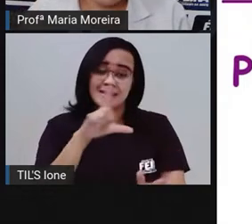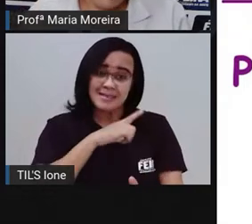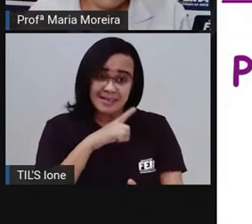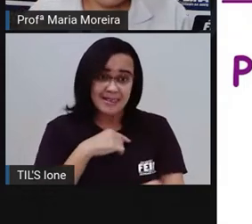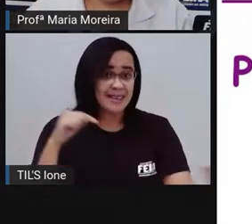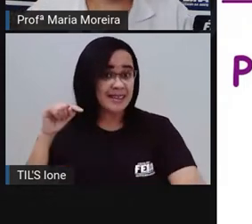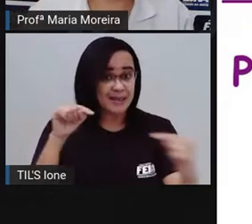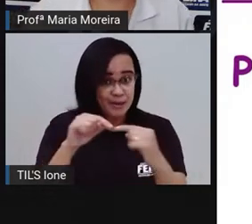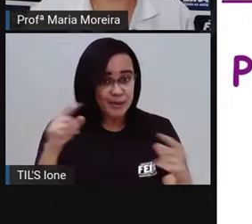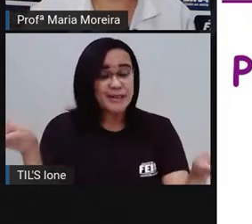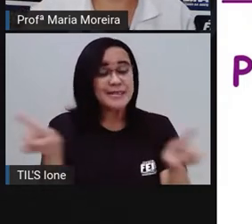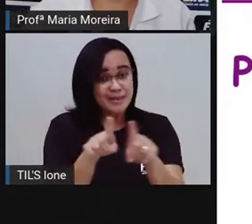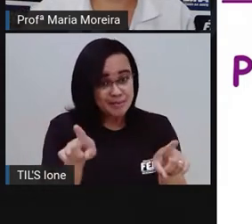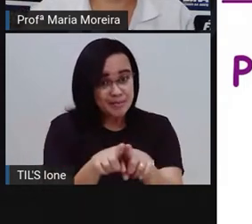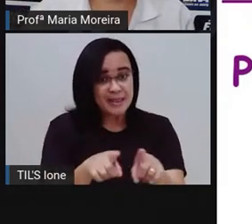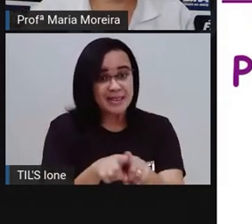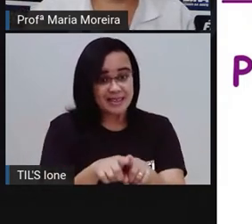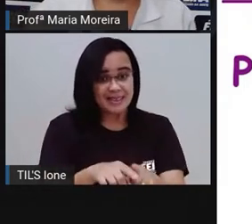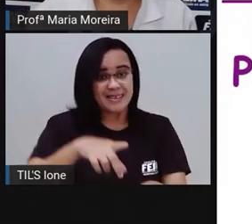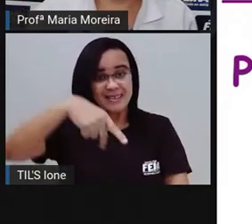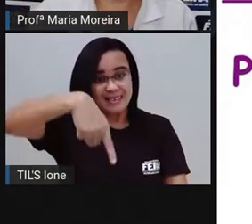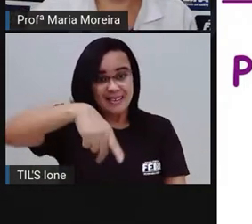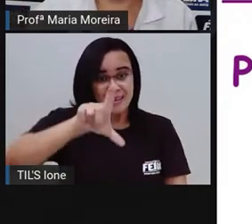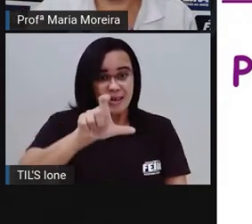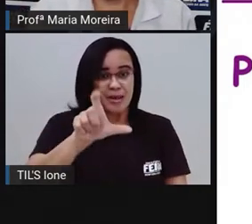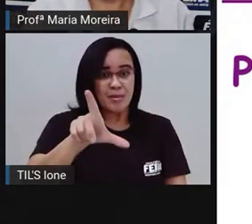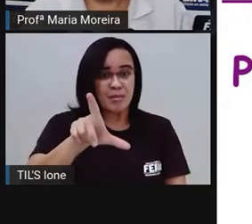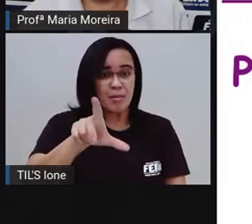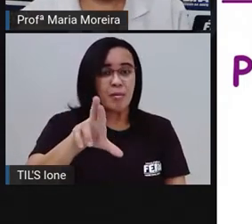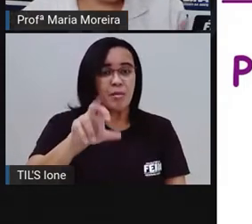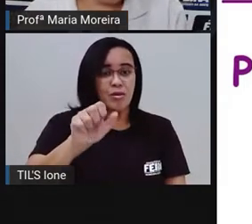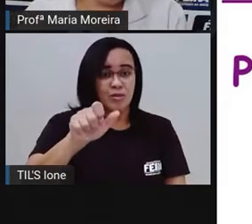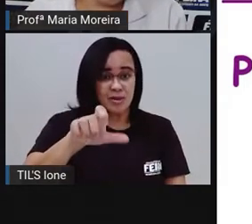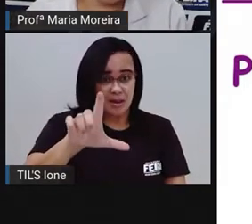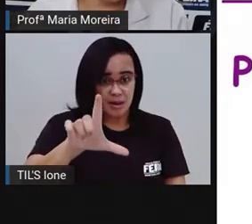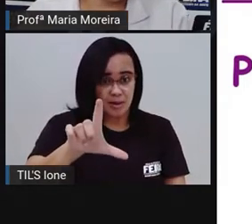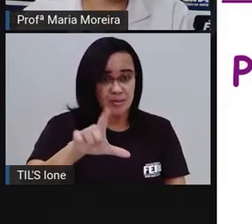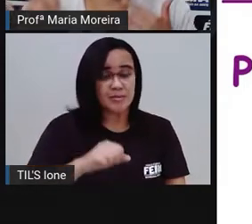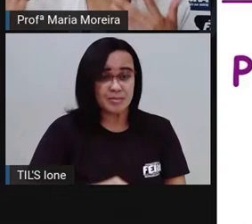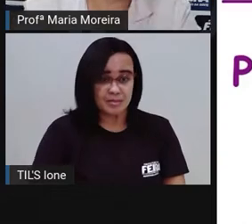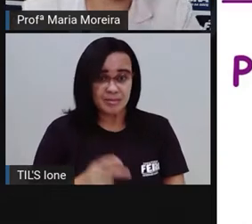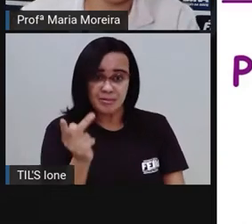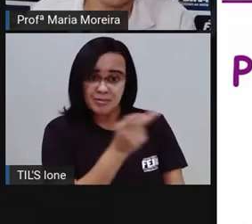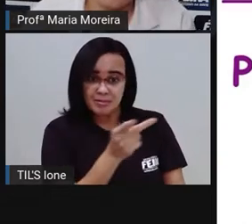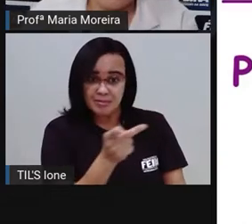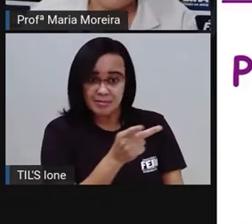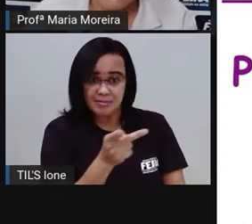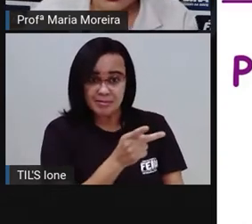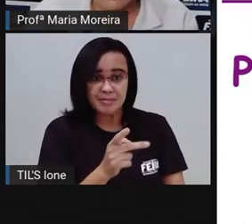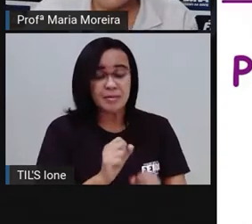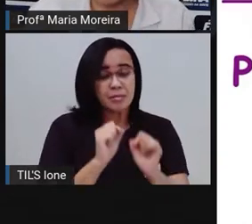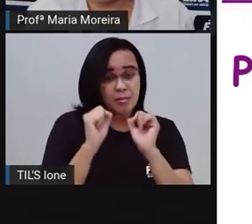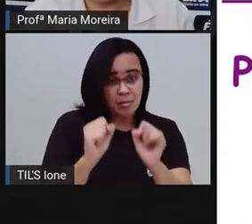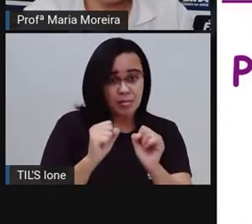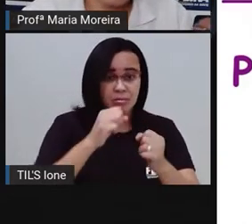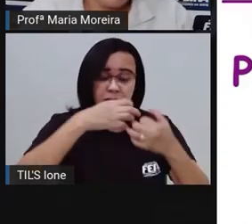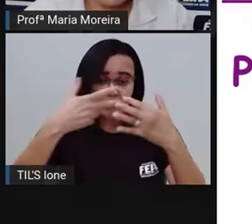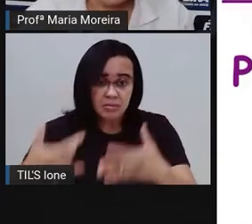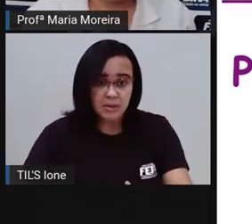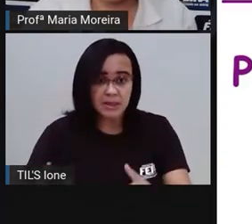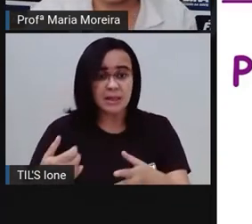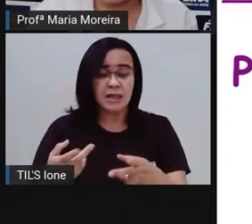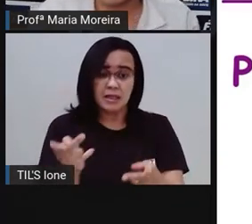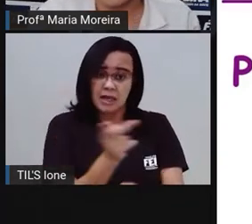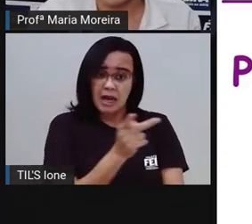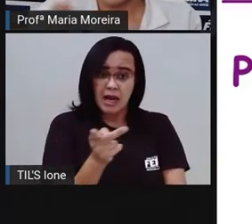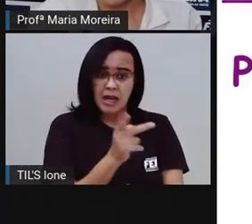nós, que são o quê? As pessoas que falam. Ou seja, eu e Provânia poderíamos contar algo para a Pró Susana. Então, nós duas